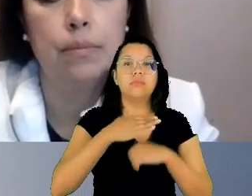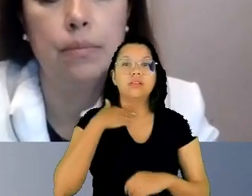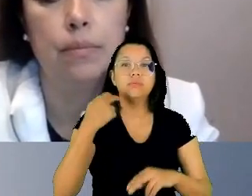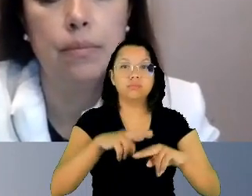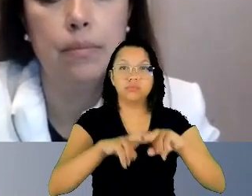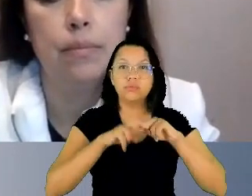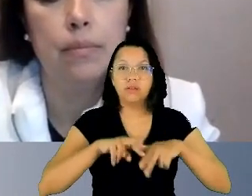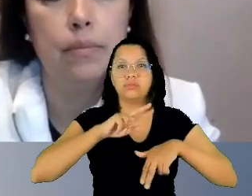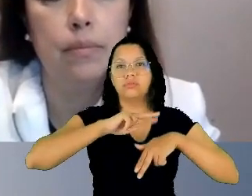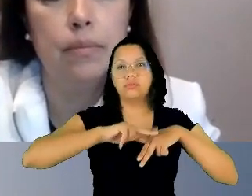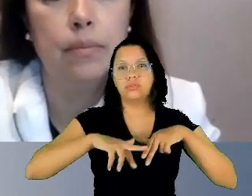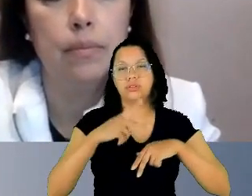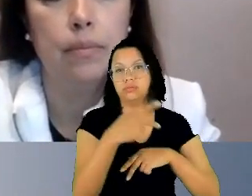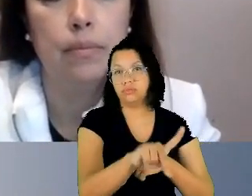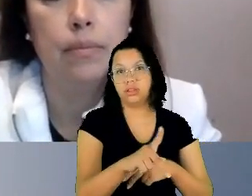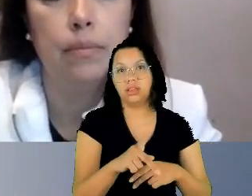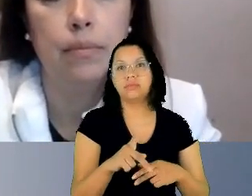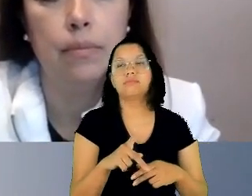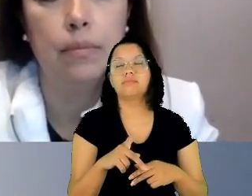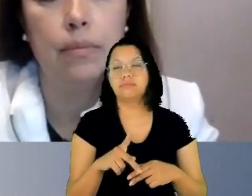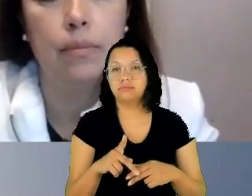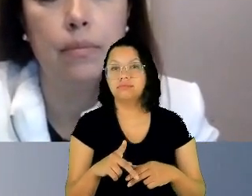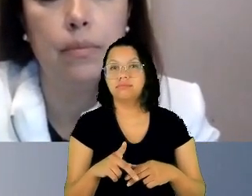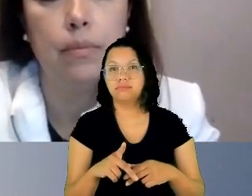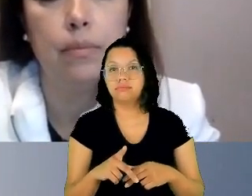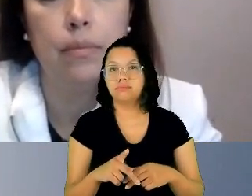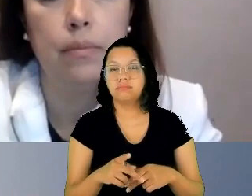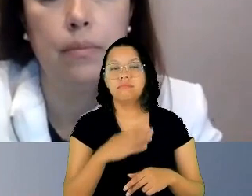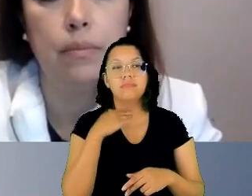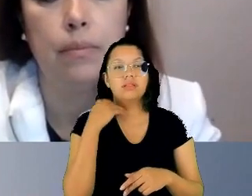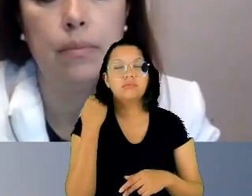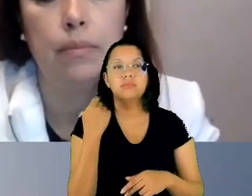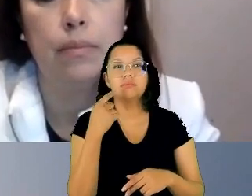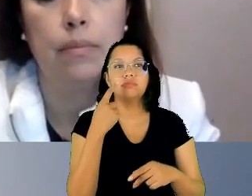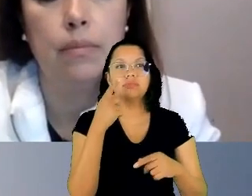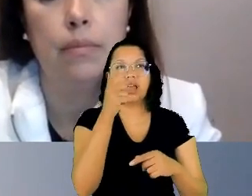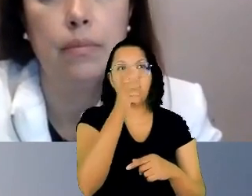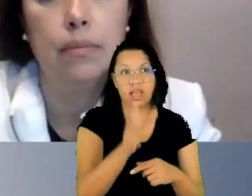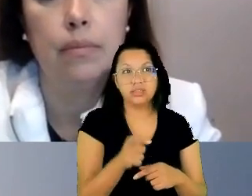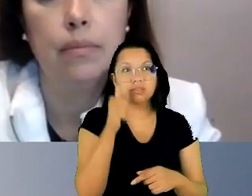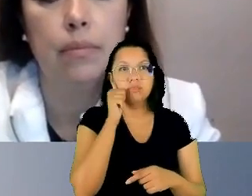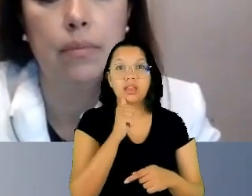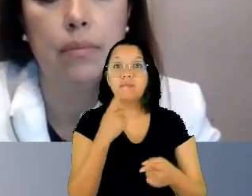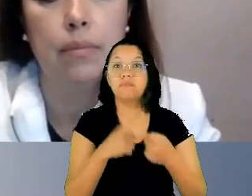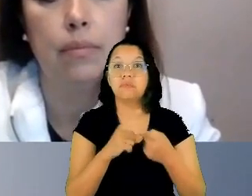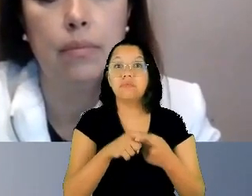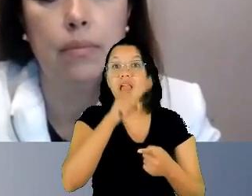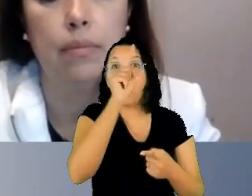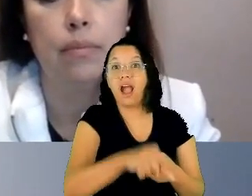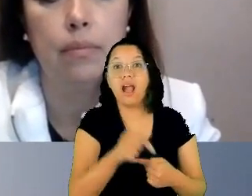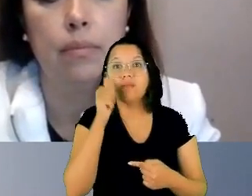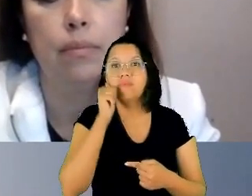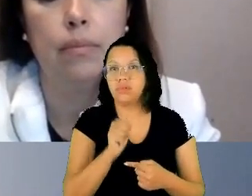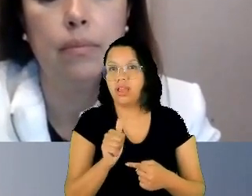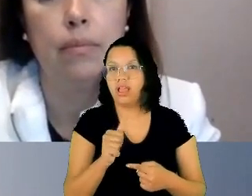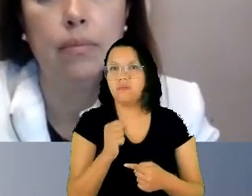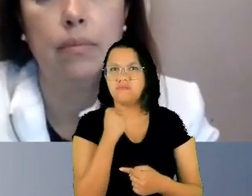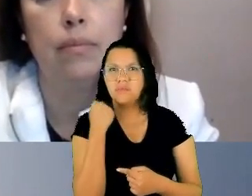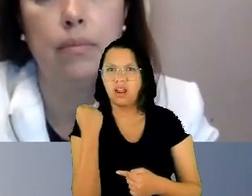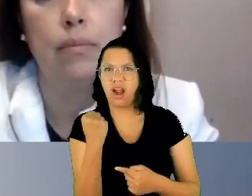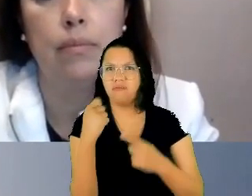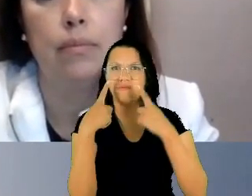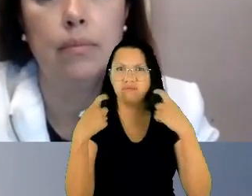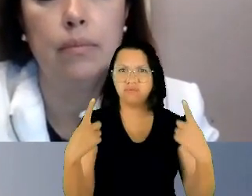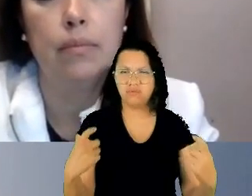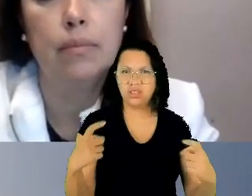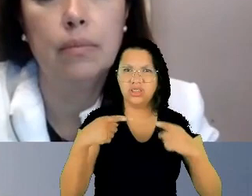de mulheres por serem mulheres, com alto grau de violência, com a violência sexual num contexto de discriminação, o